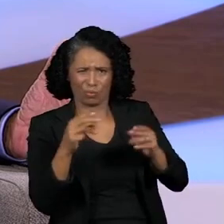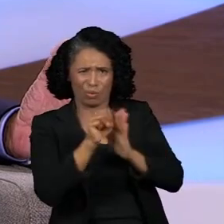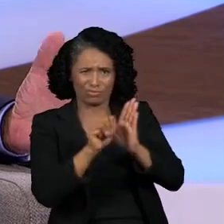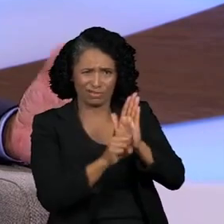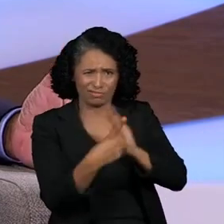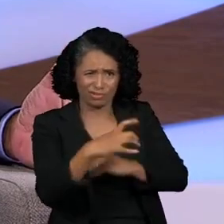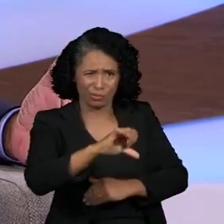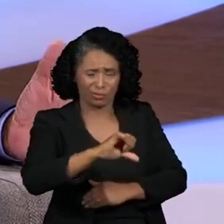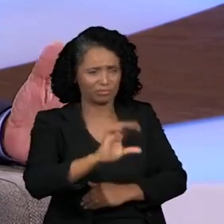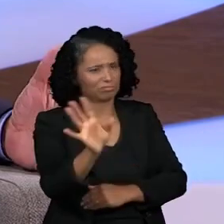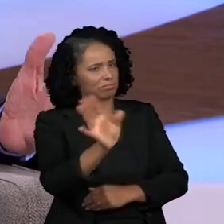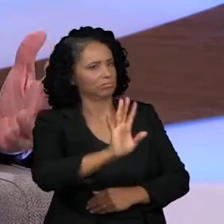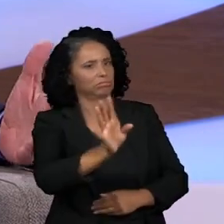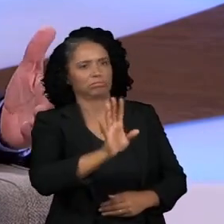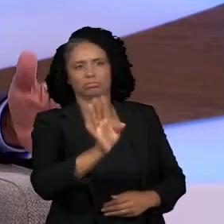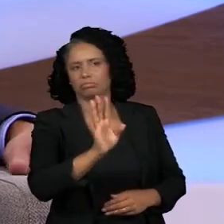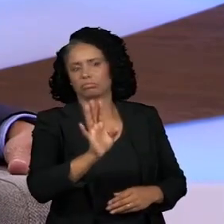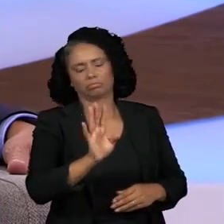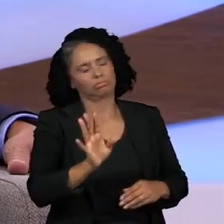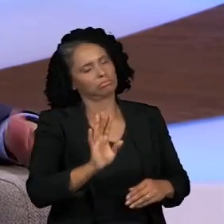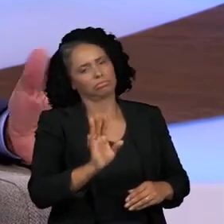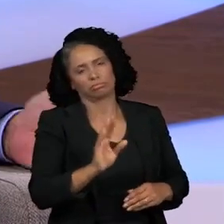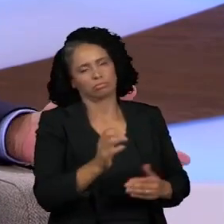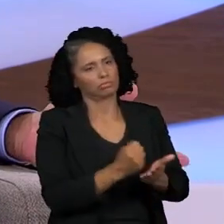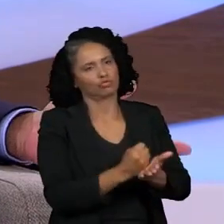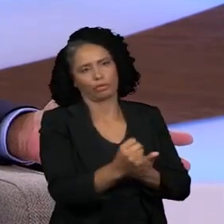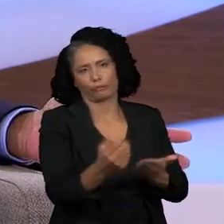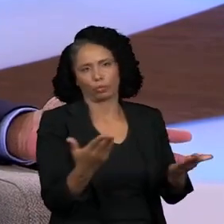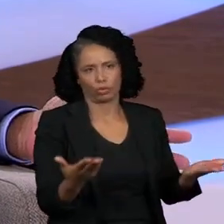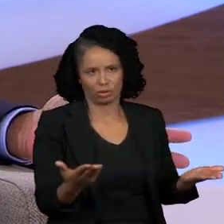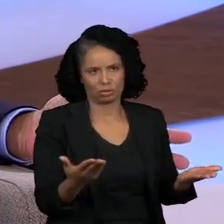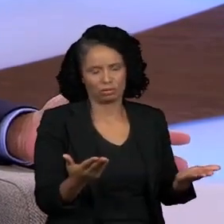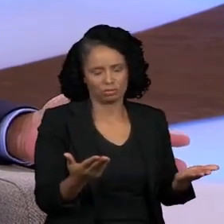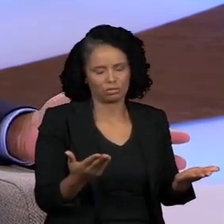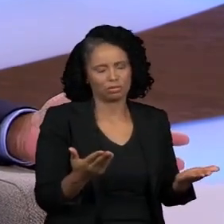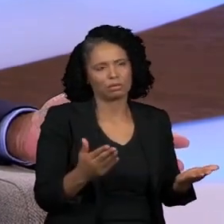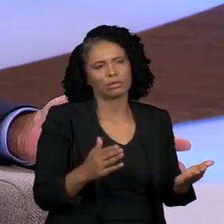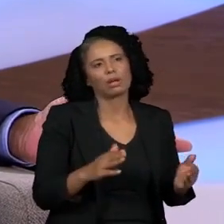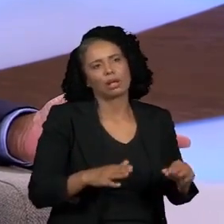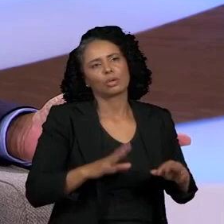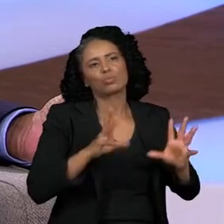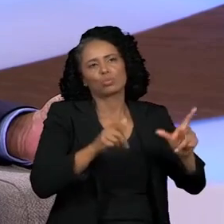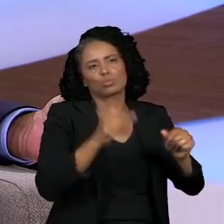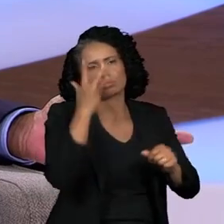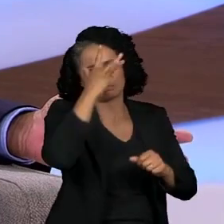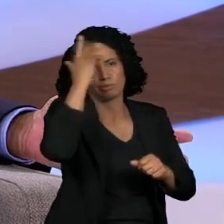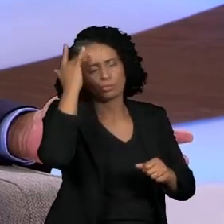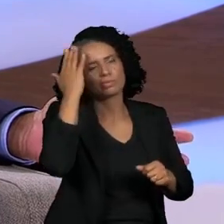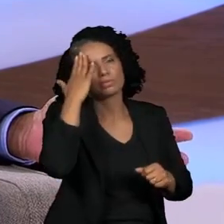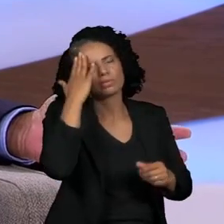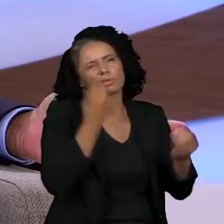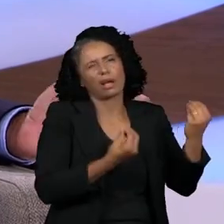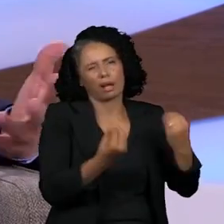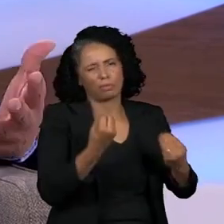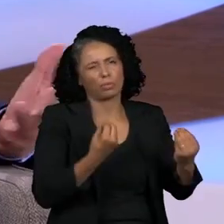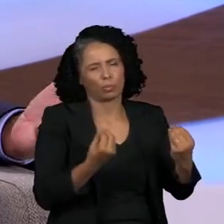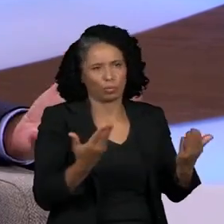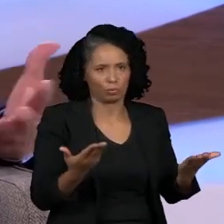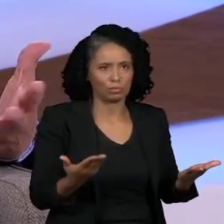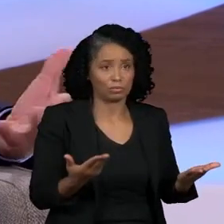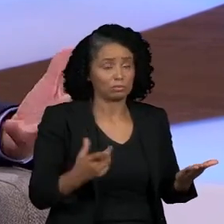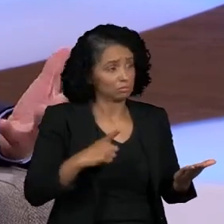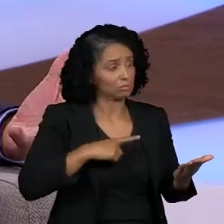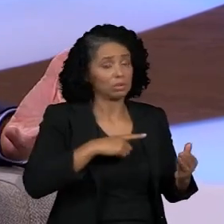Kopenhauer, a capa da revista da Folha. Ele tinha um computador em casa, com energia solar. Então as